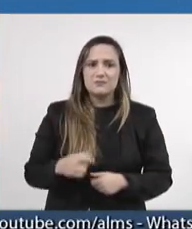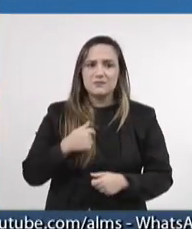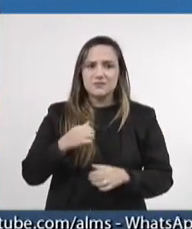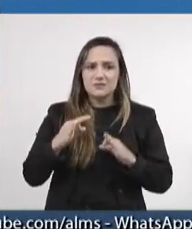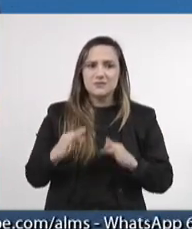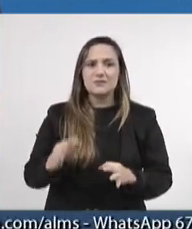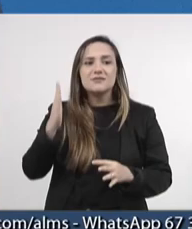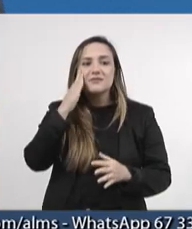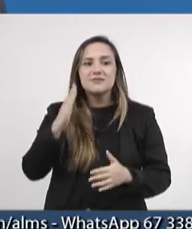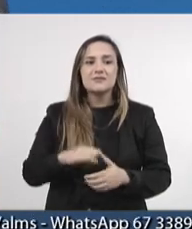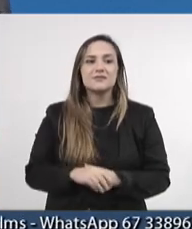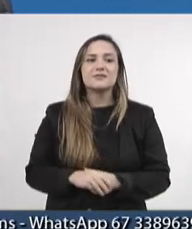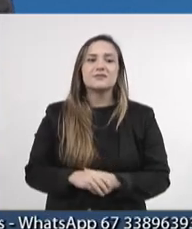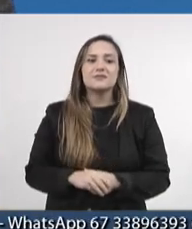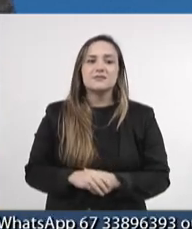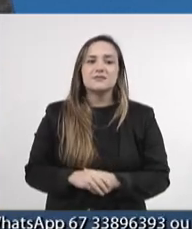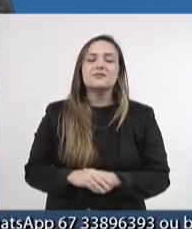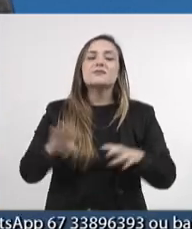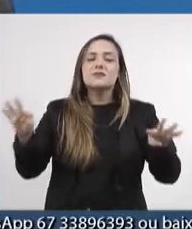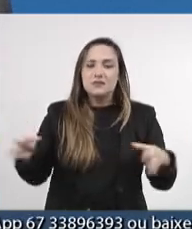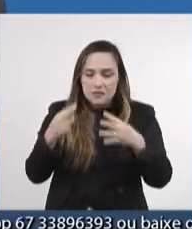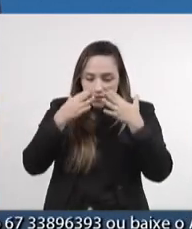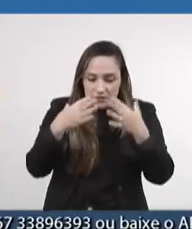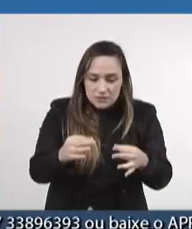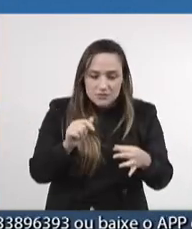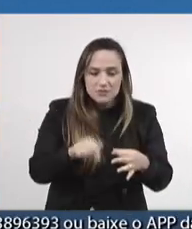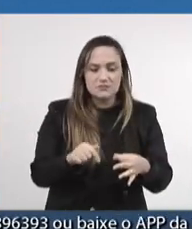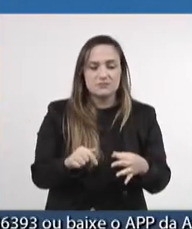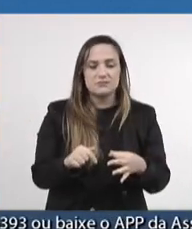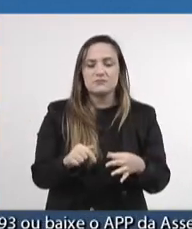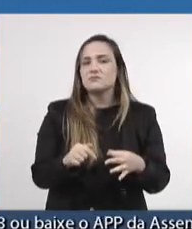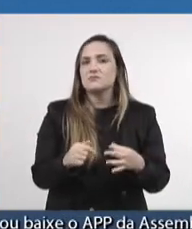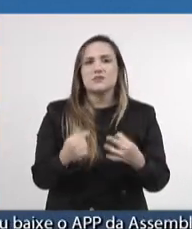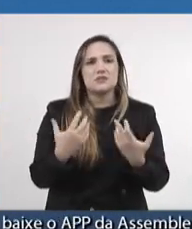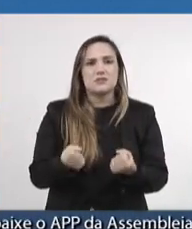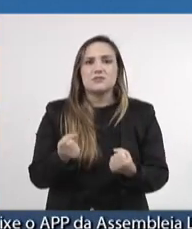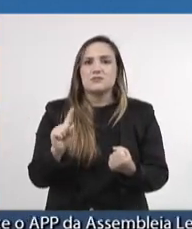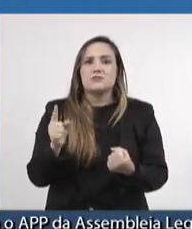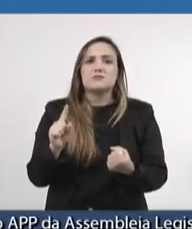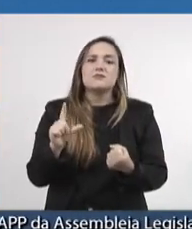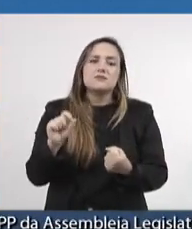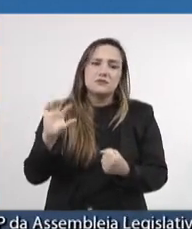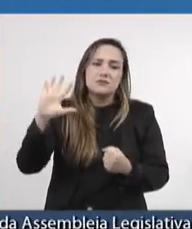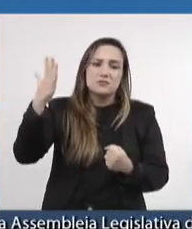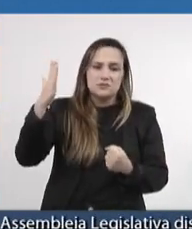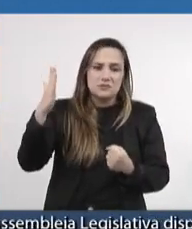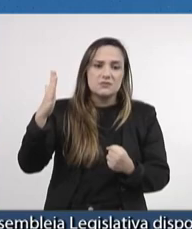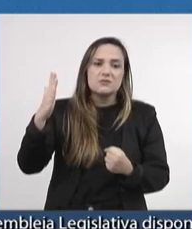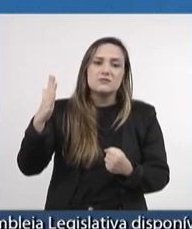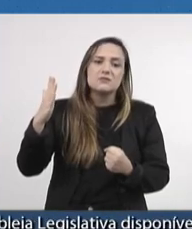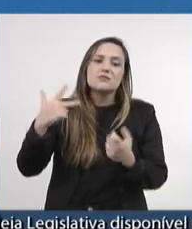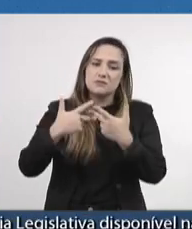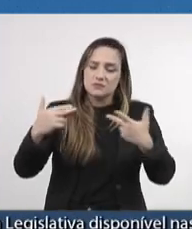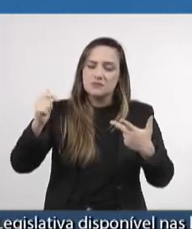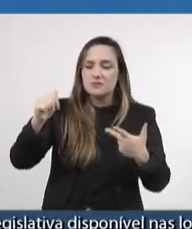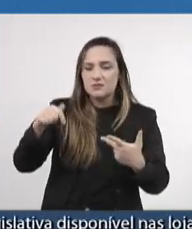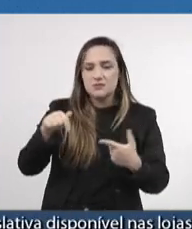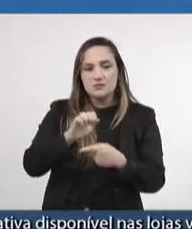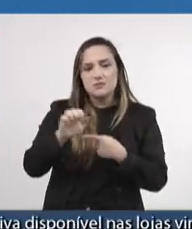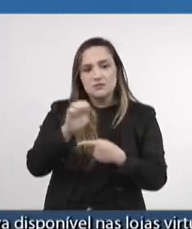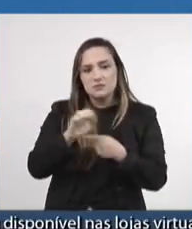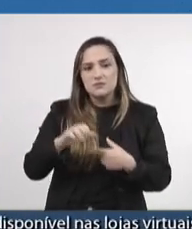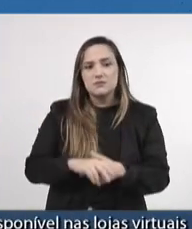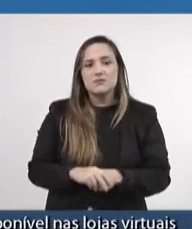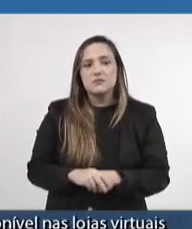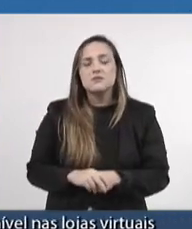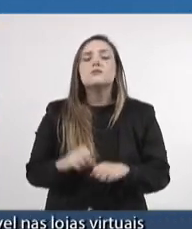que ele vai estar olhando para essa situação e não vai deixar acontecer esse tipo de coisa no nosso Estado. E